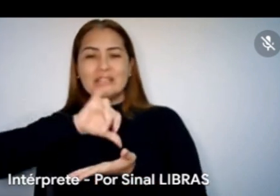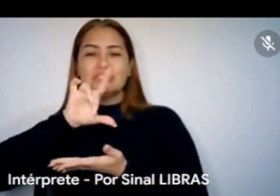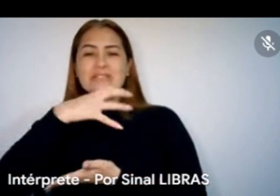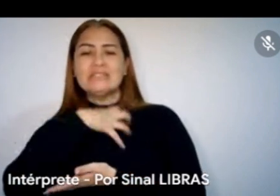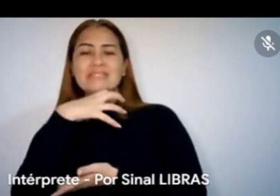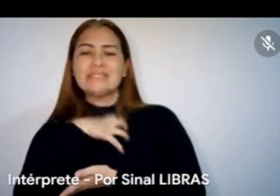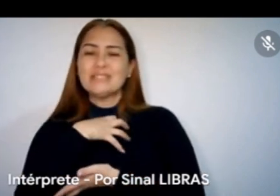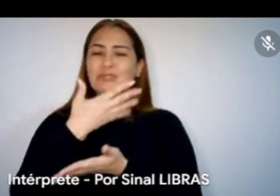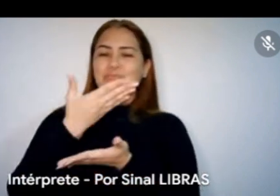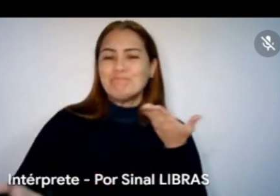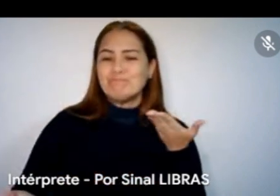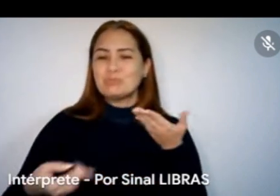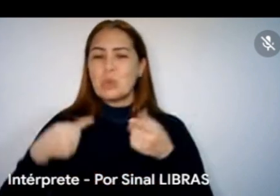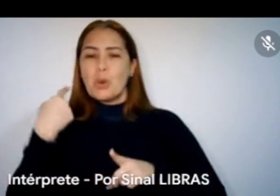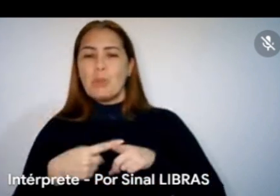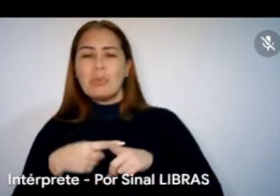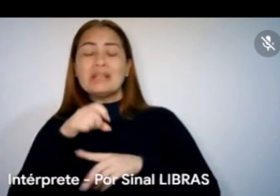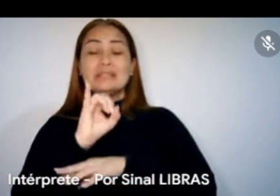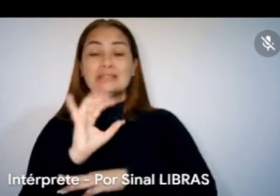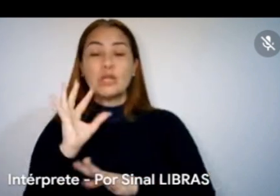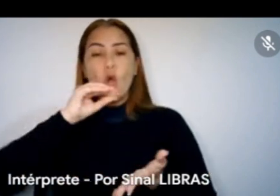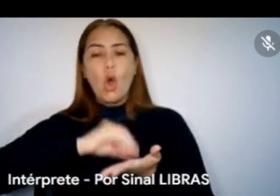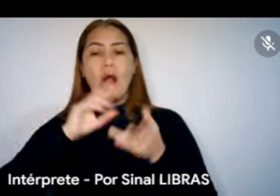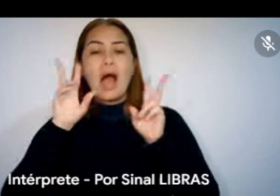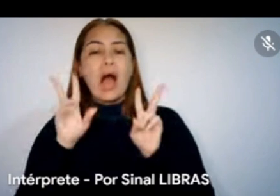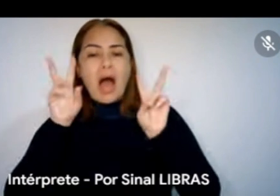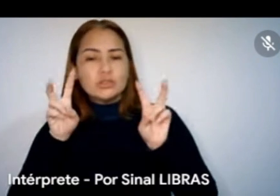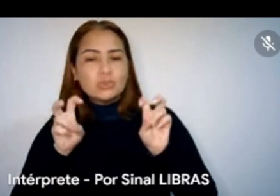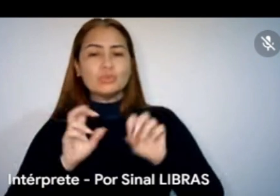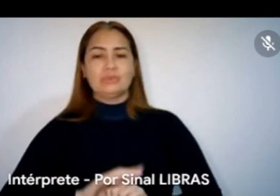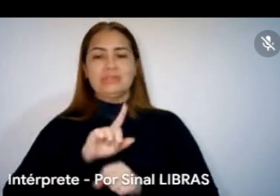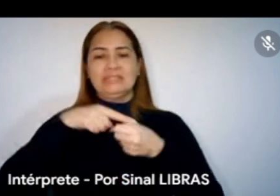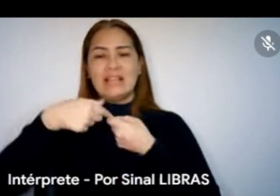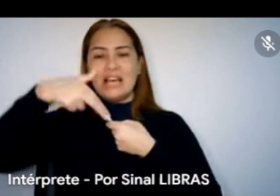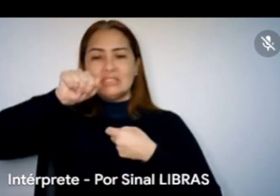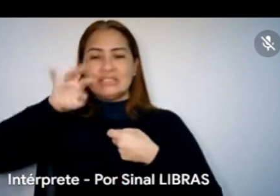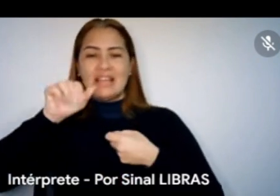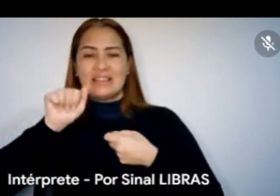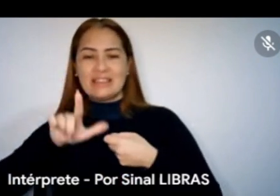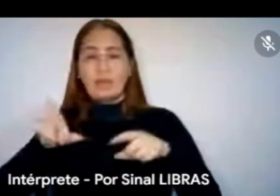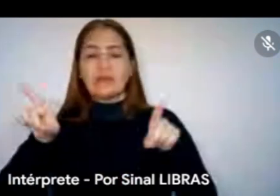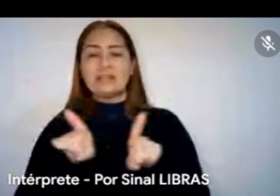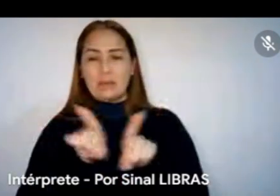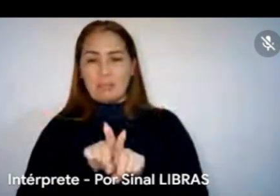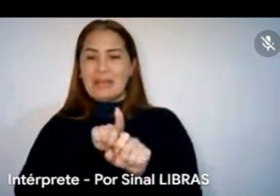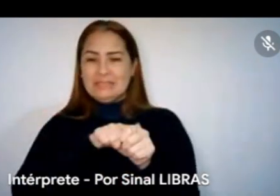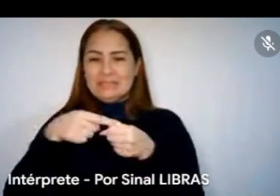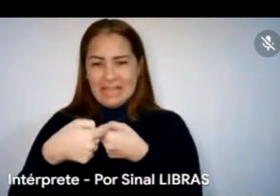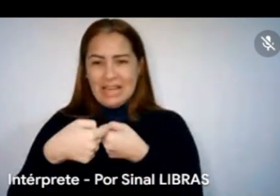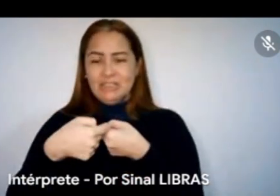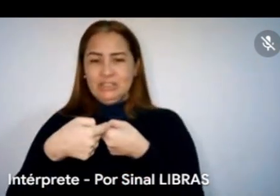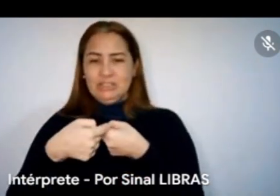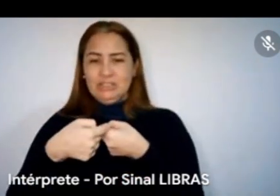Porque quando coloca Natal e região metropolitana, segundo colegas, a maior parte